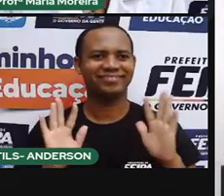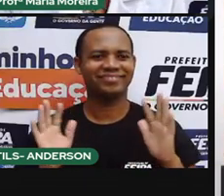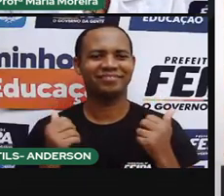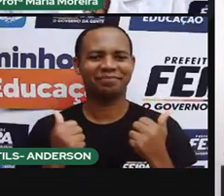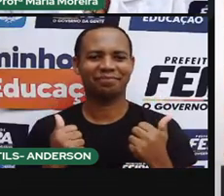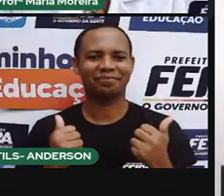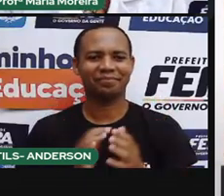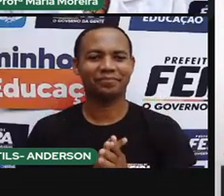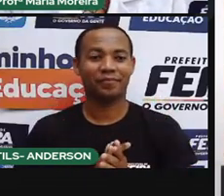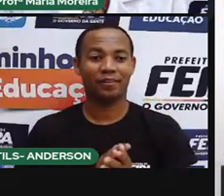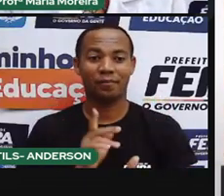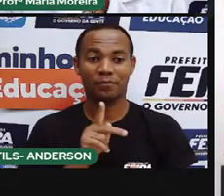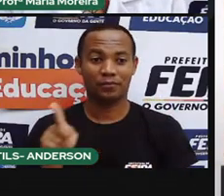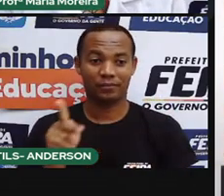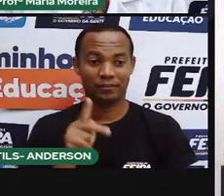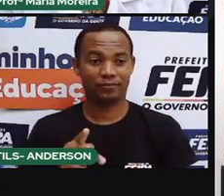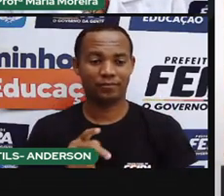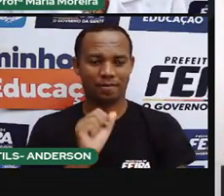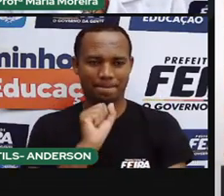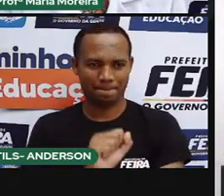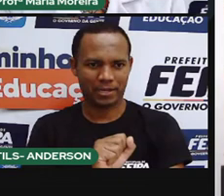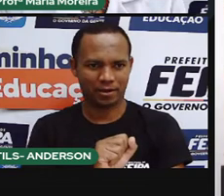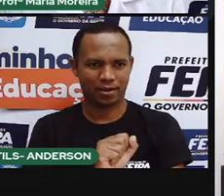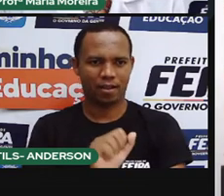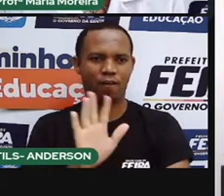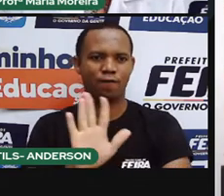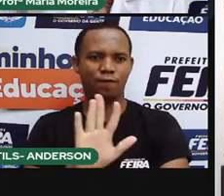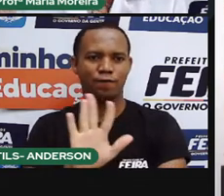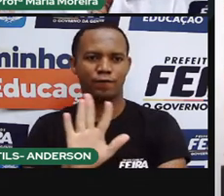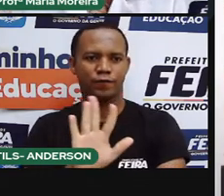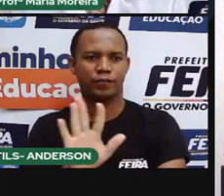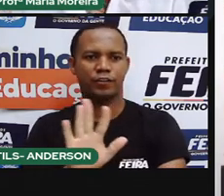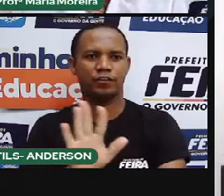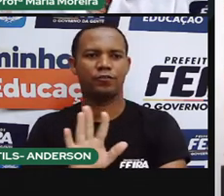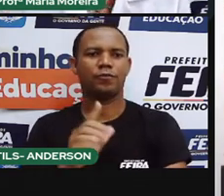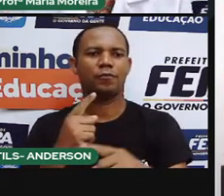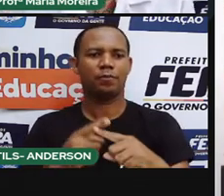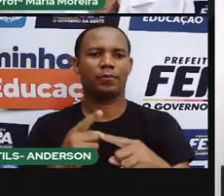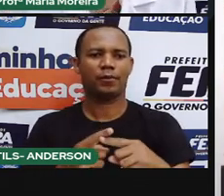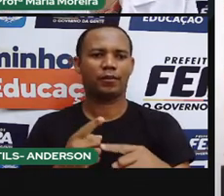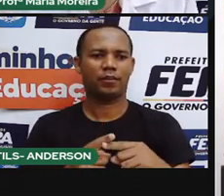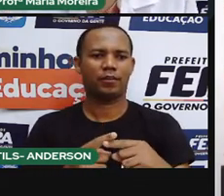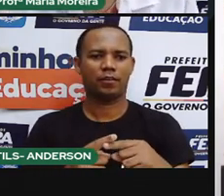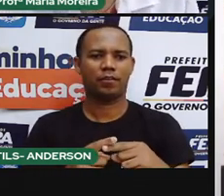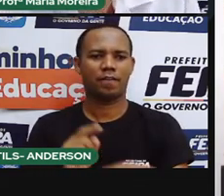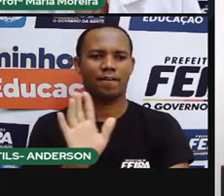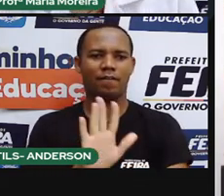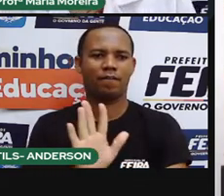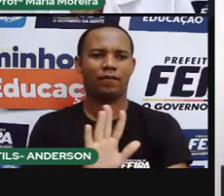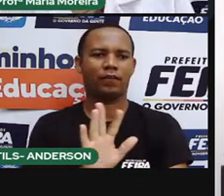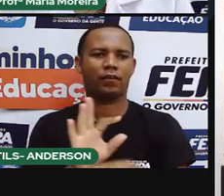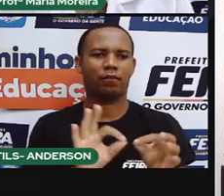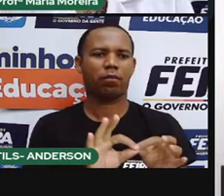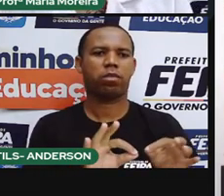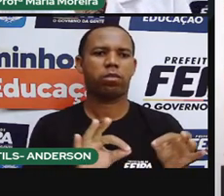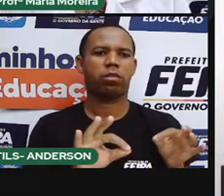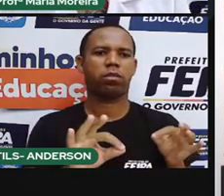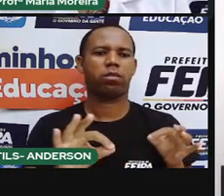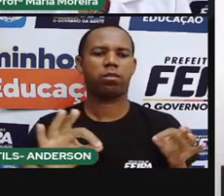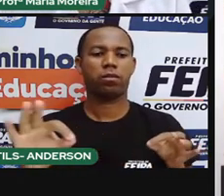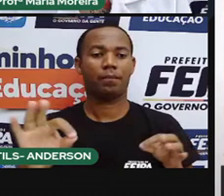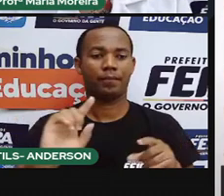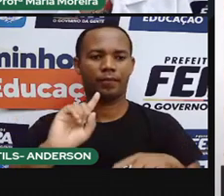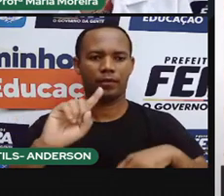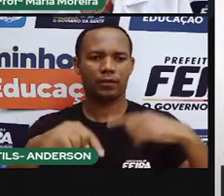Olha só, a prova é parar o vídeo, né? Por aqui, pelo seguinte. O vídeo é um pouco extenso, um pouco grande, né? E aí vocês podem assistir